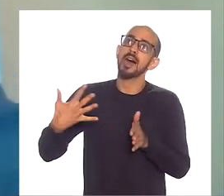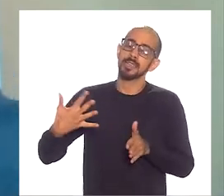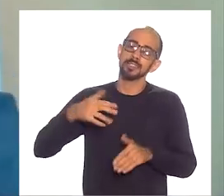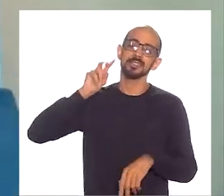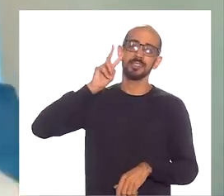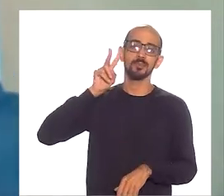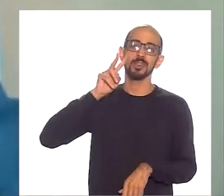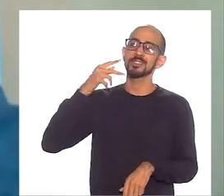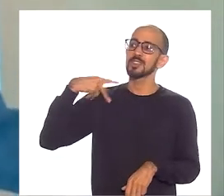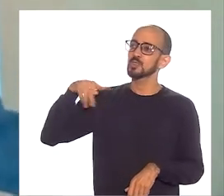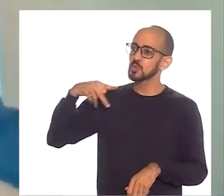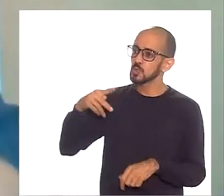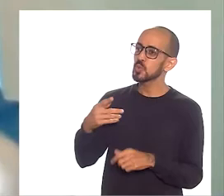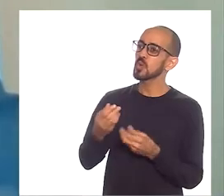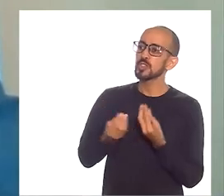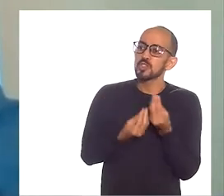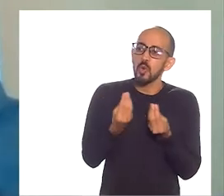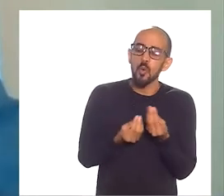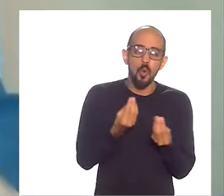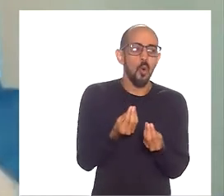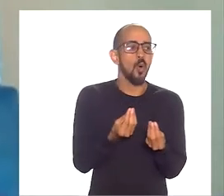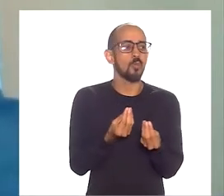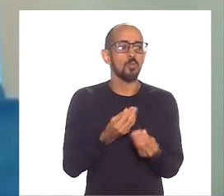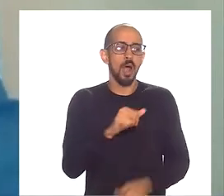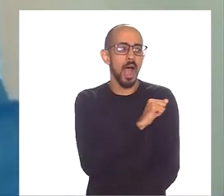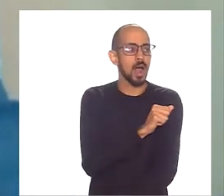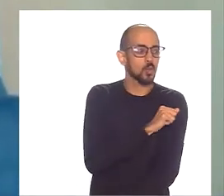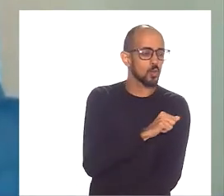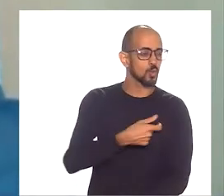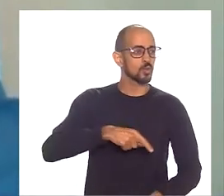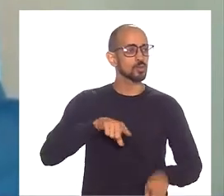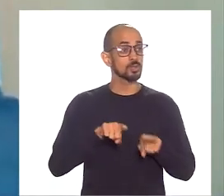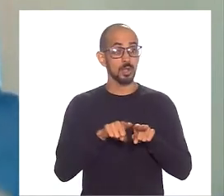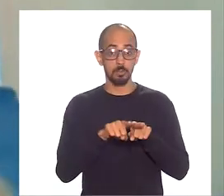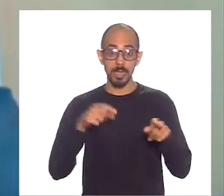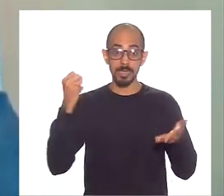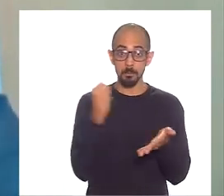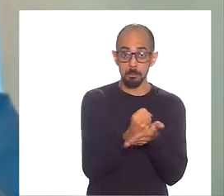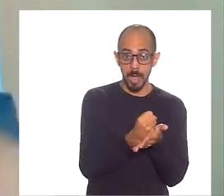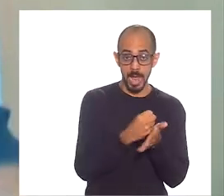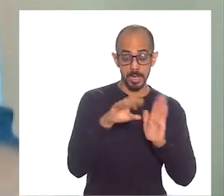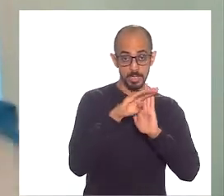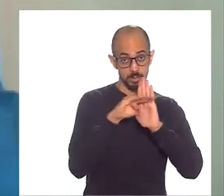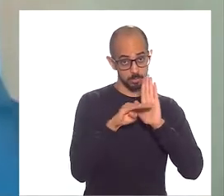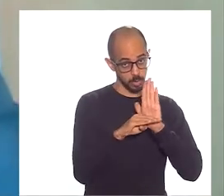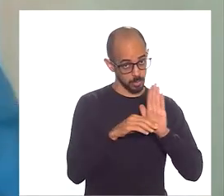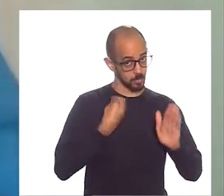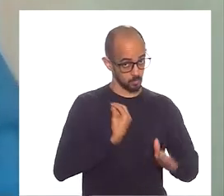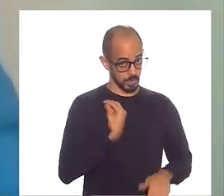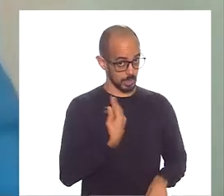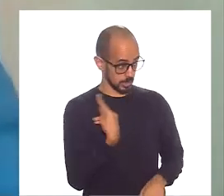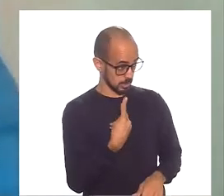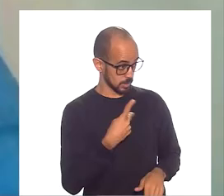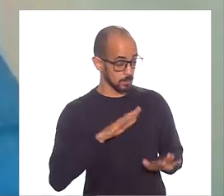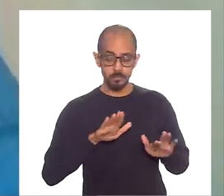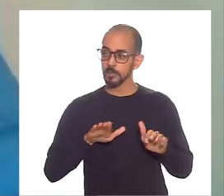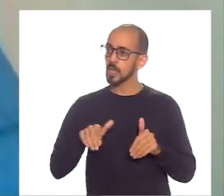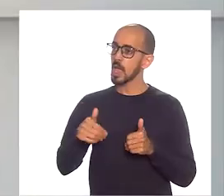lembrança, né? De relatos de alunos e do impacto que esse programa teve na vida deles.